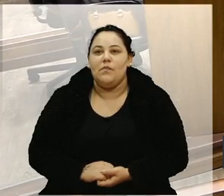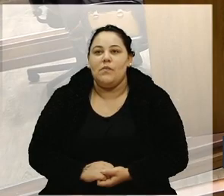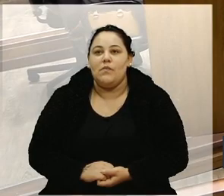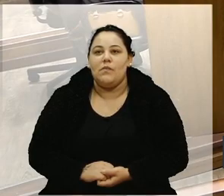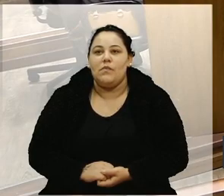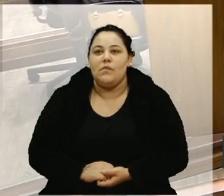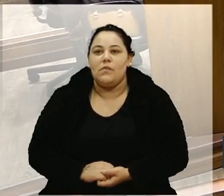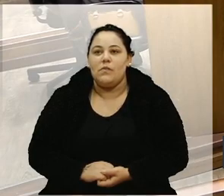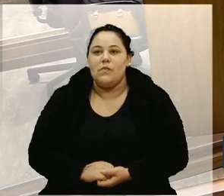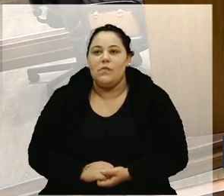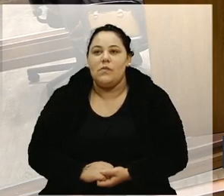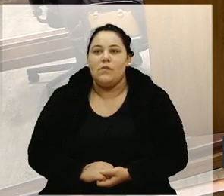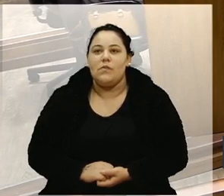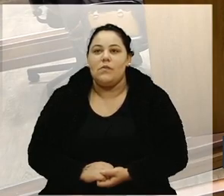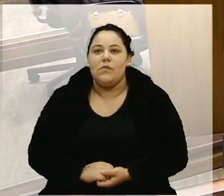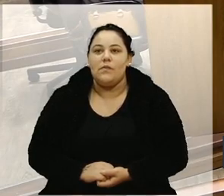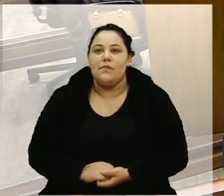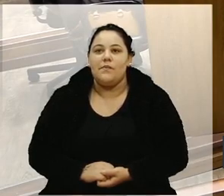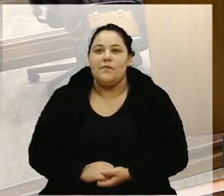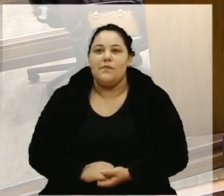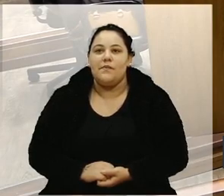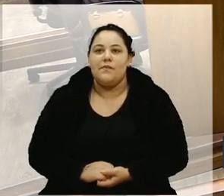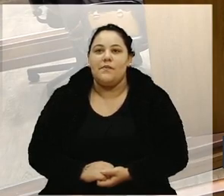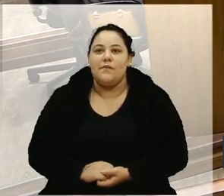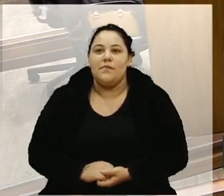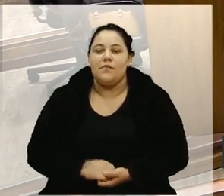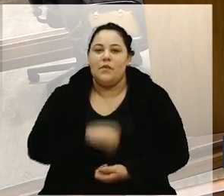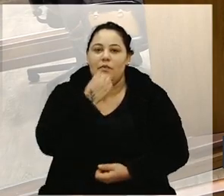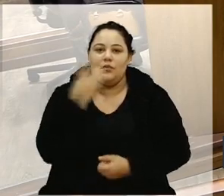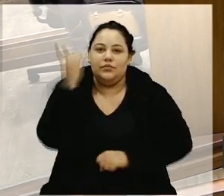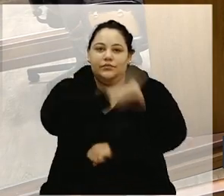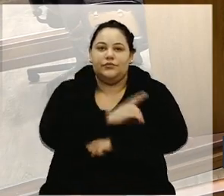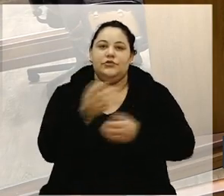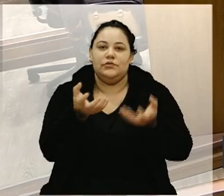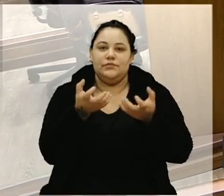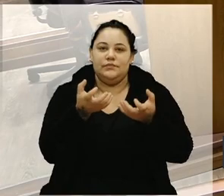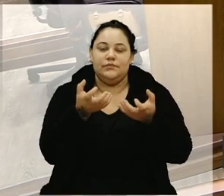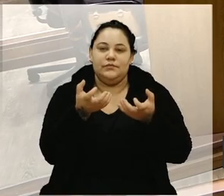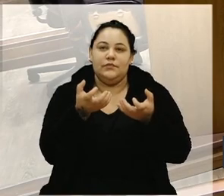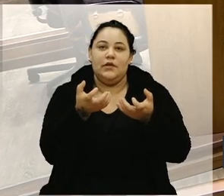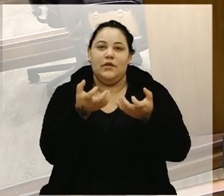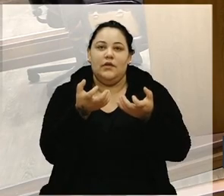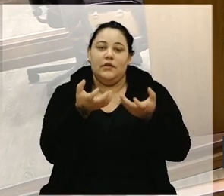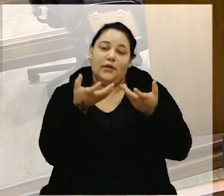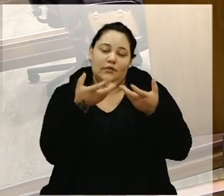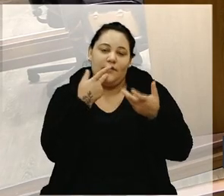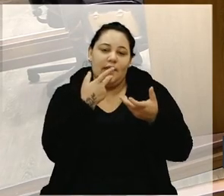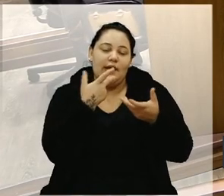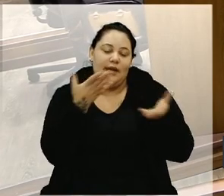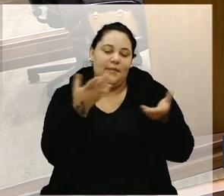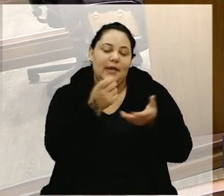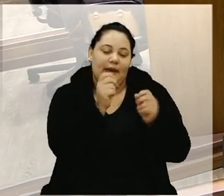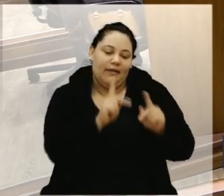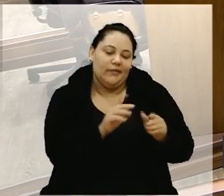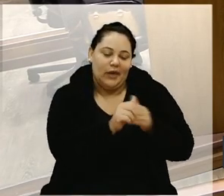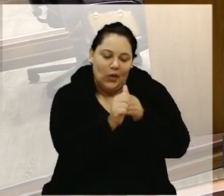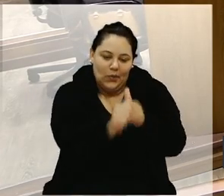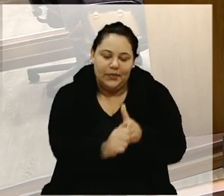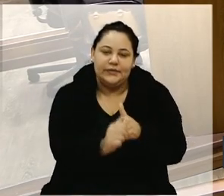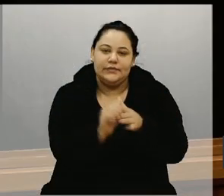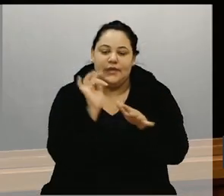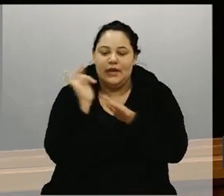Bom dia então agora também a quem nos acompanha, pelas redes, os colegas, né.